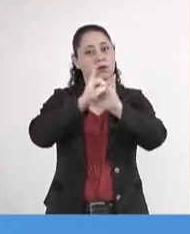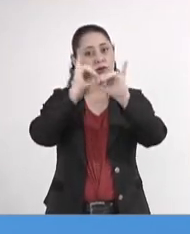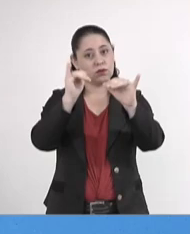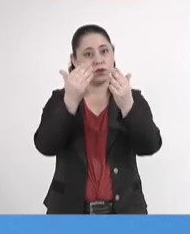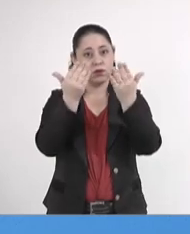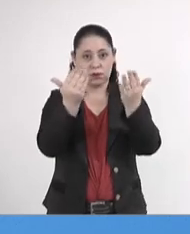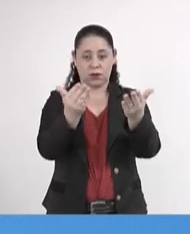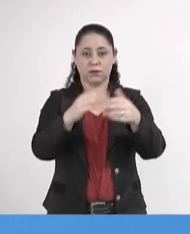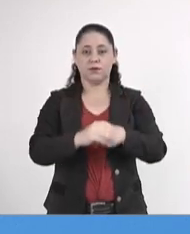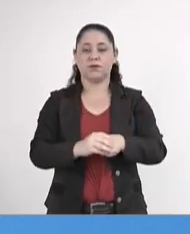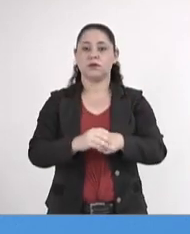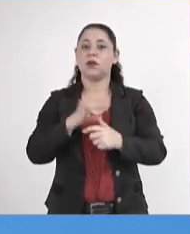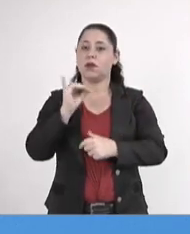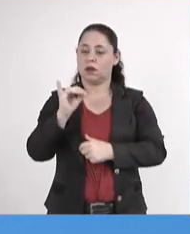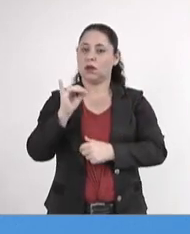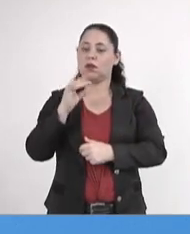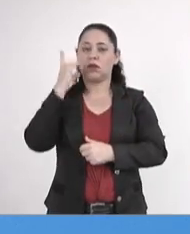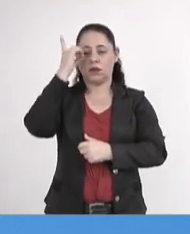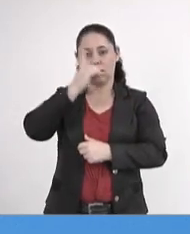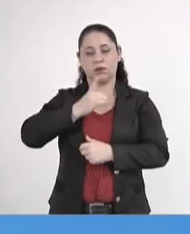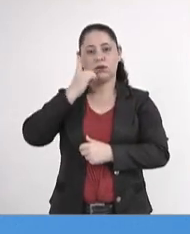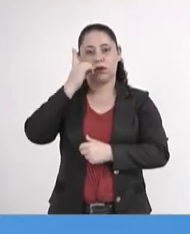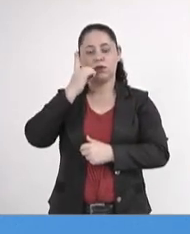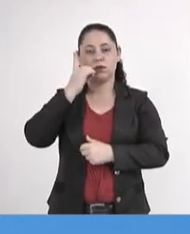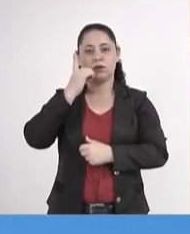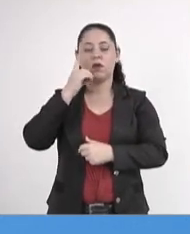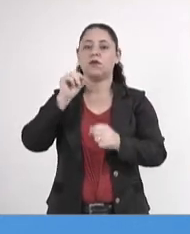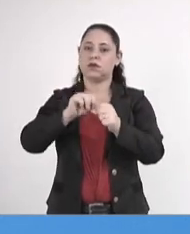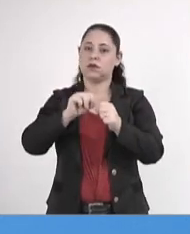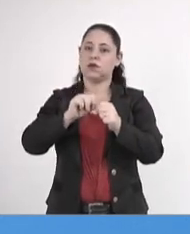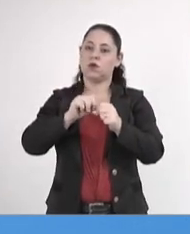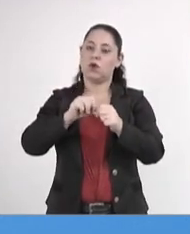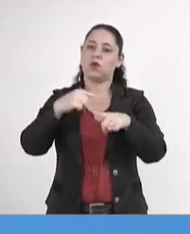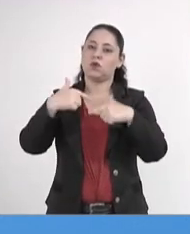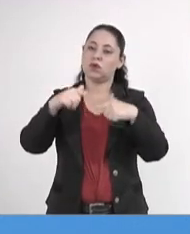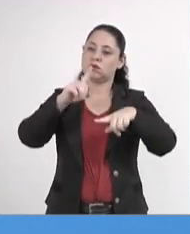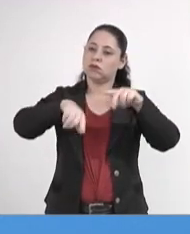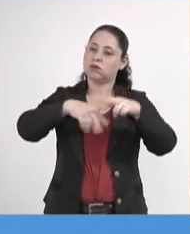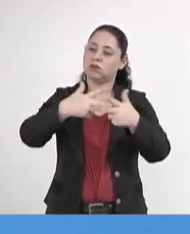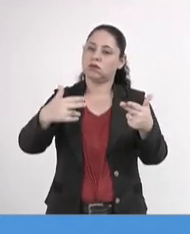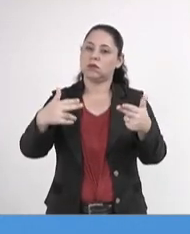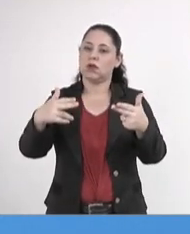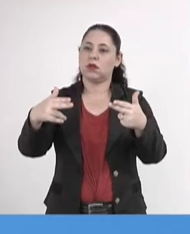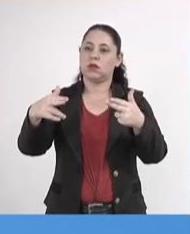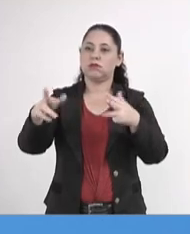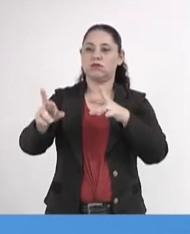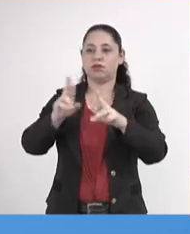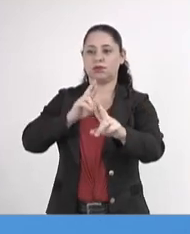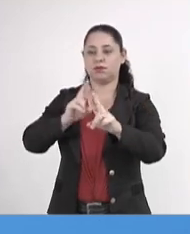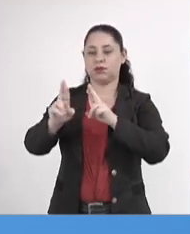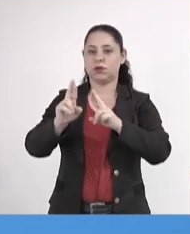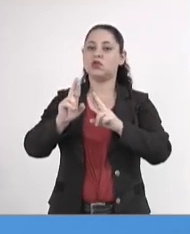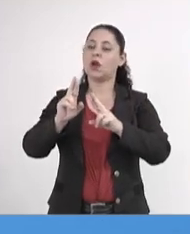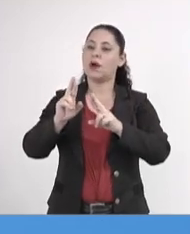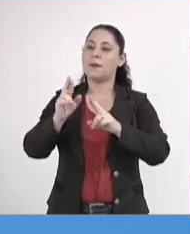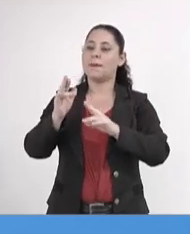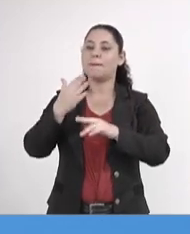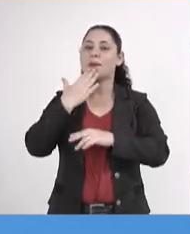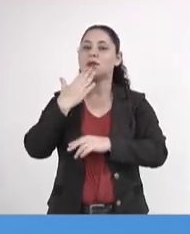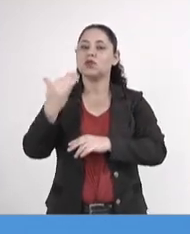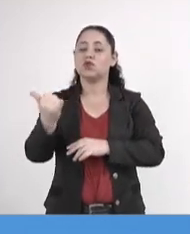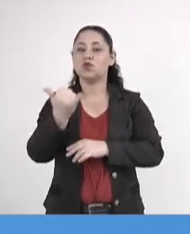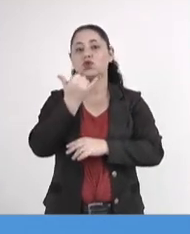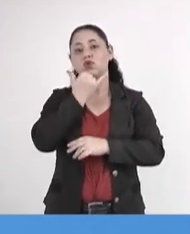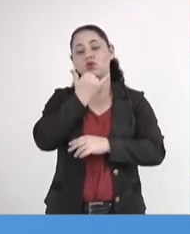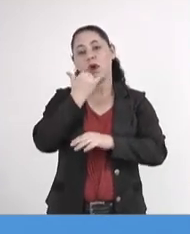a Vossa Excelência que este parlamentar está agindo e que já estou recebendo muitas retratações, inclusive sites